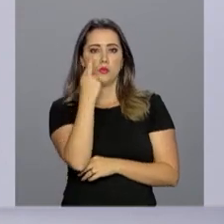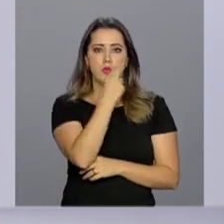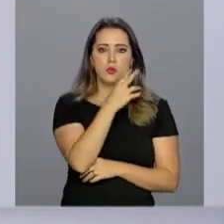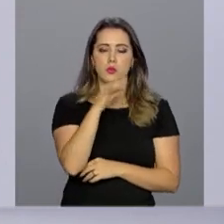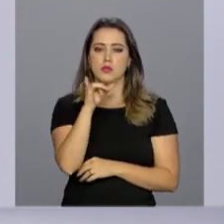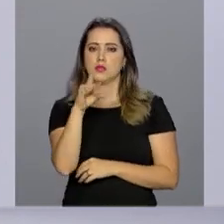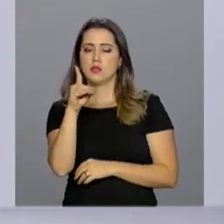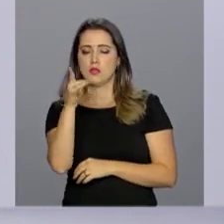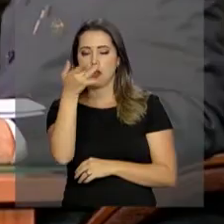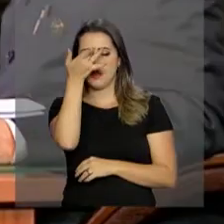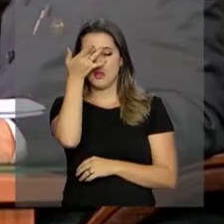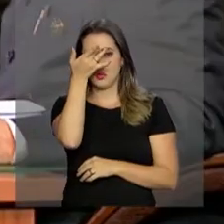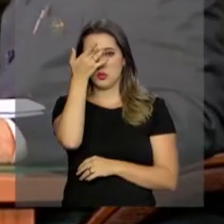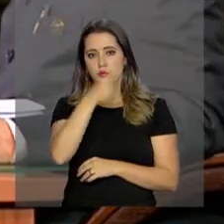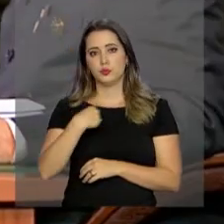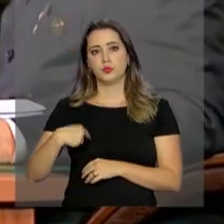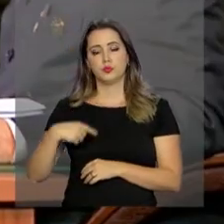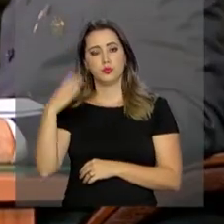e África do Sul.